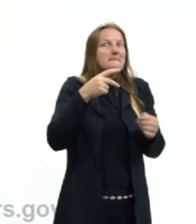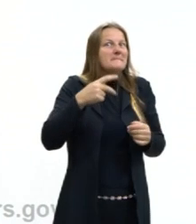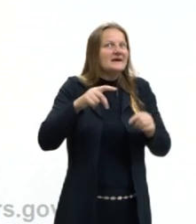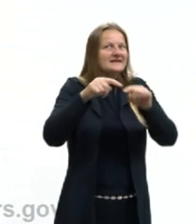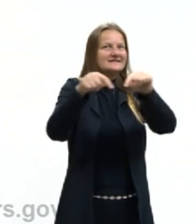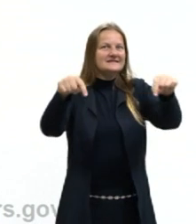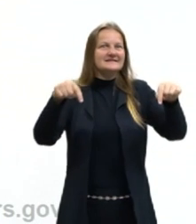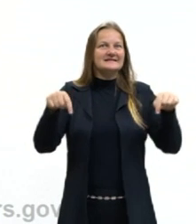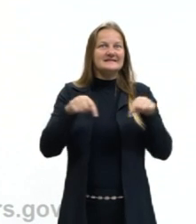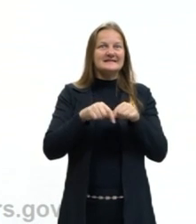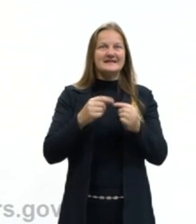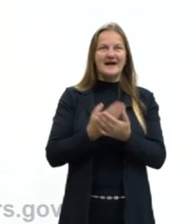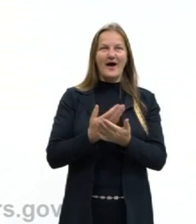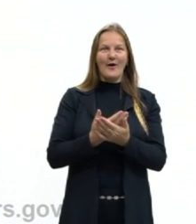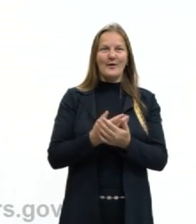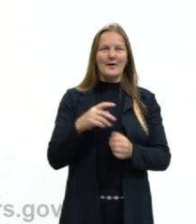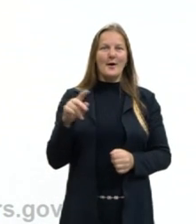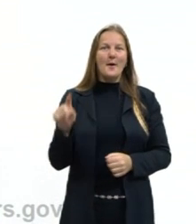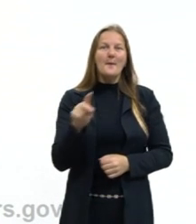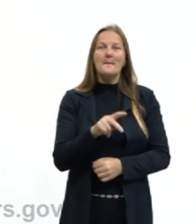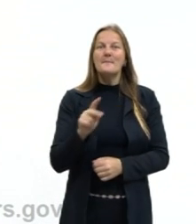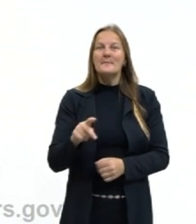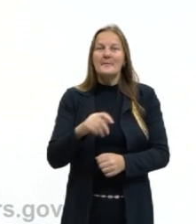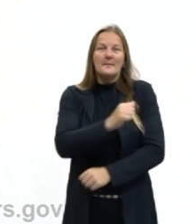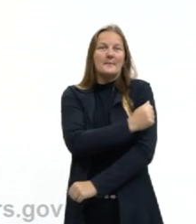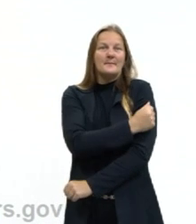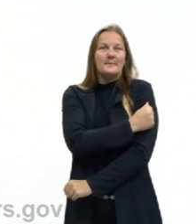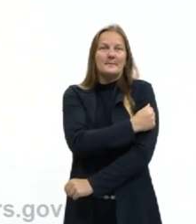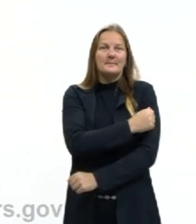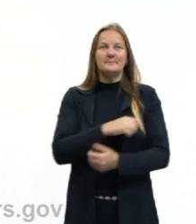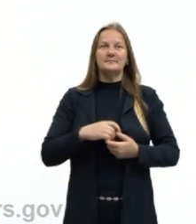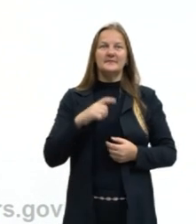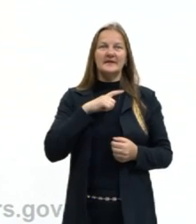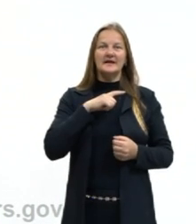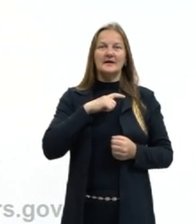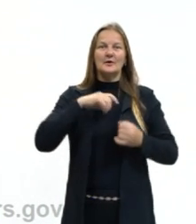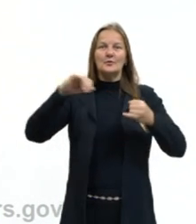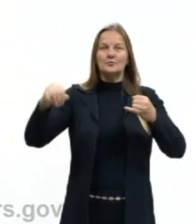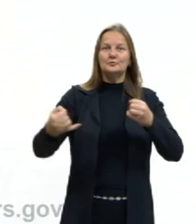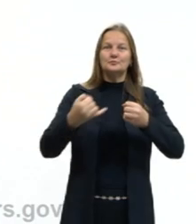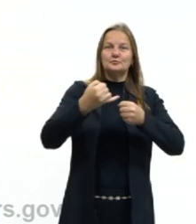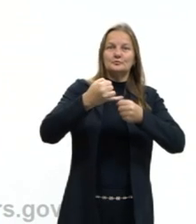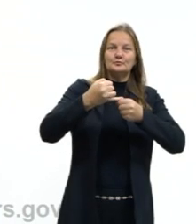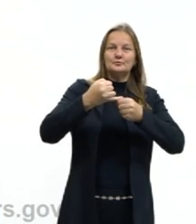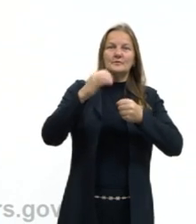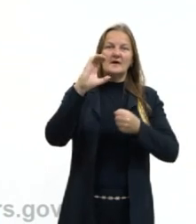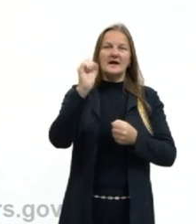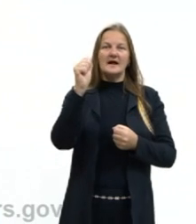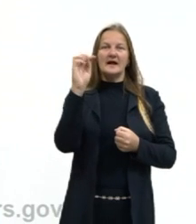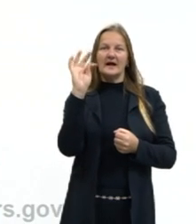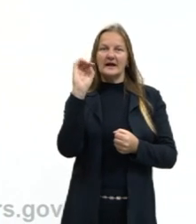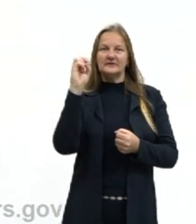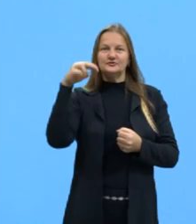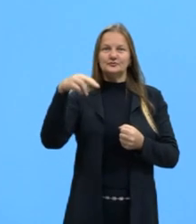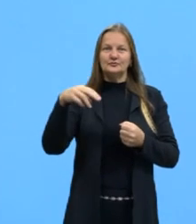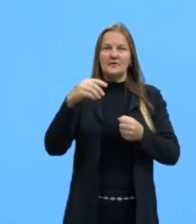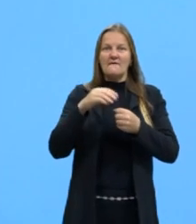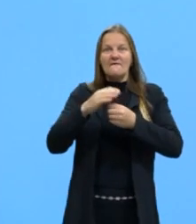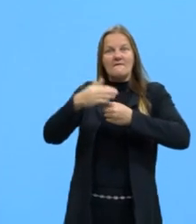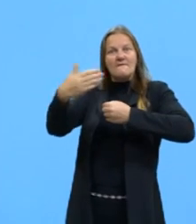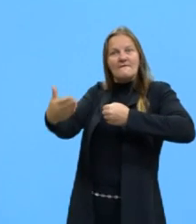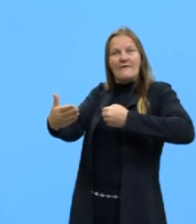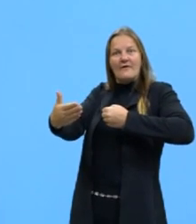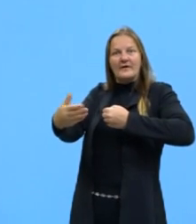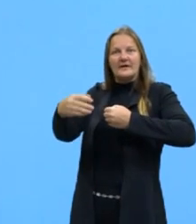onde o professor tem como aluno os cátions e fora da sala de aula tem os ânions,